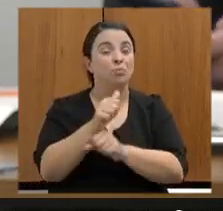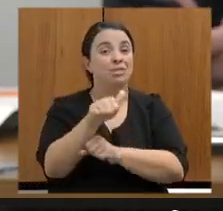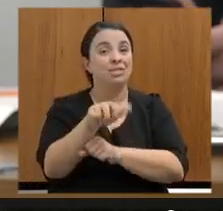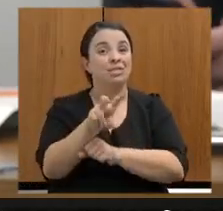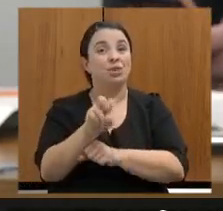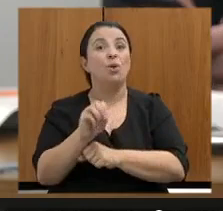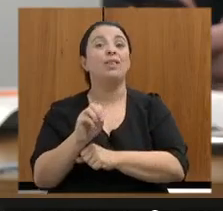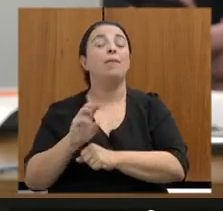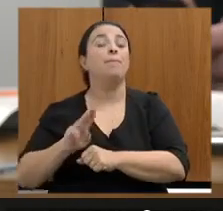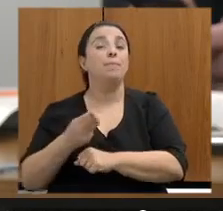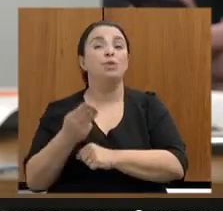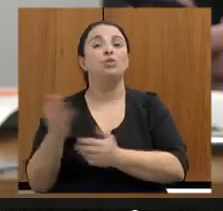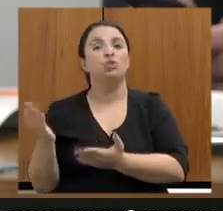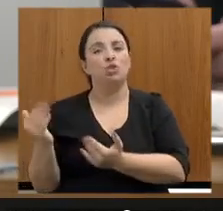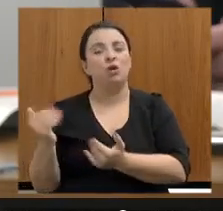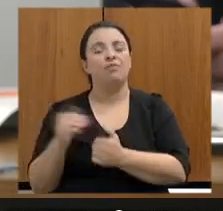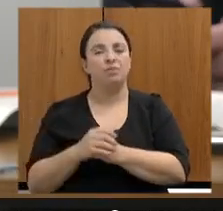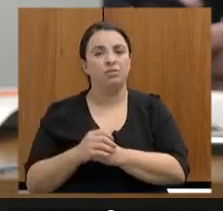nosso Estado.